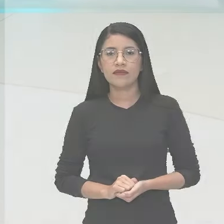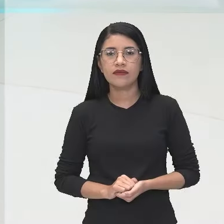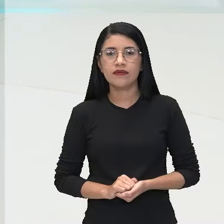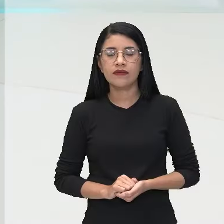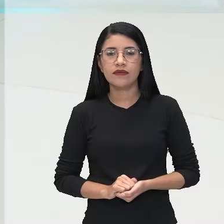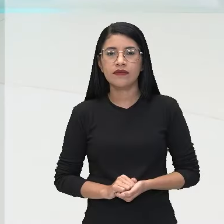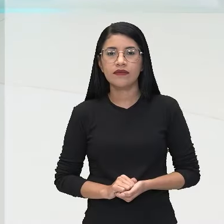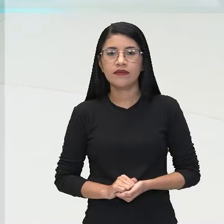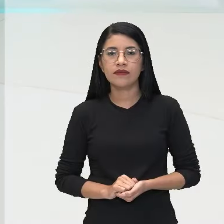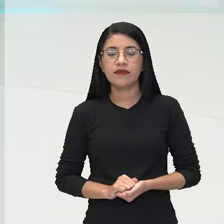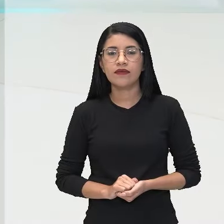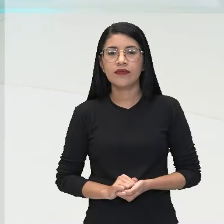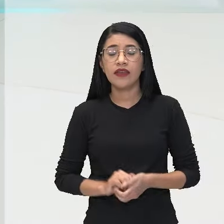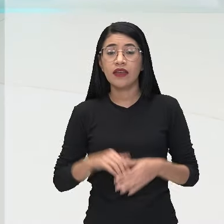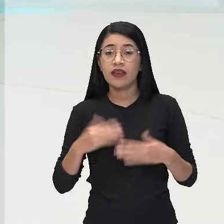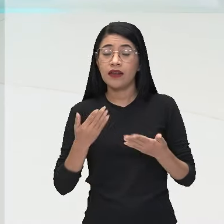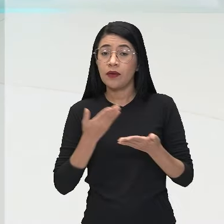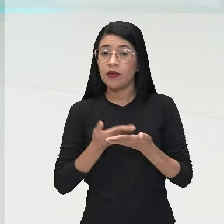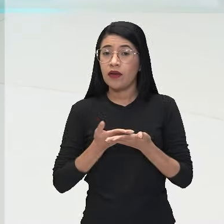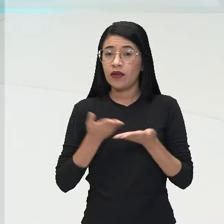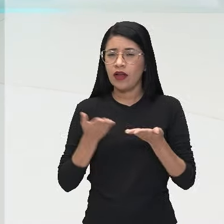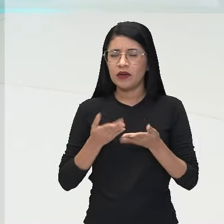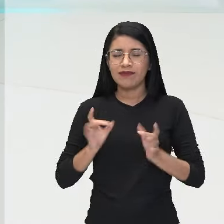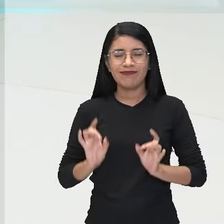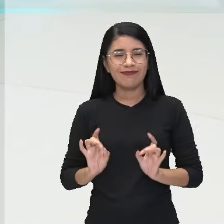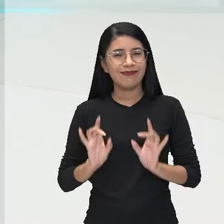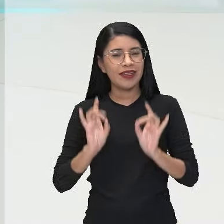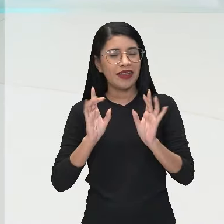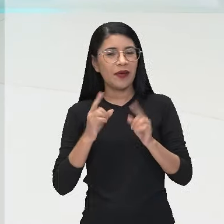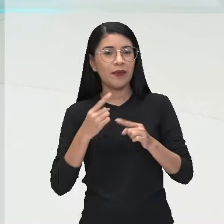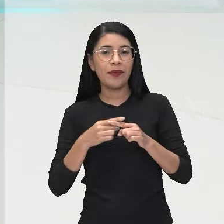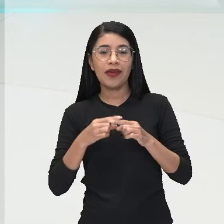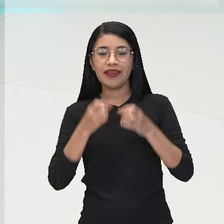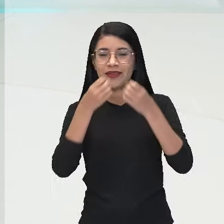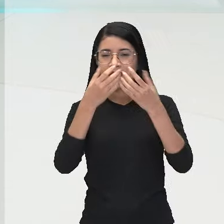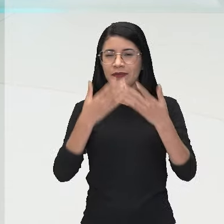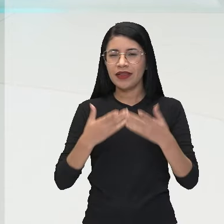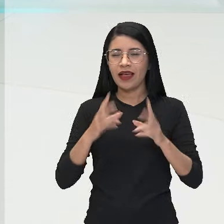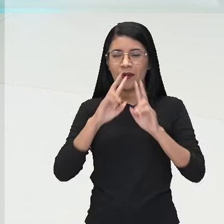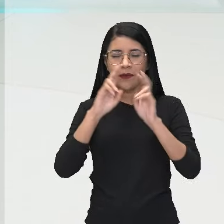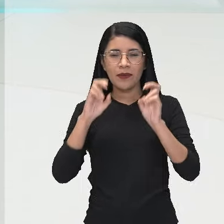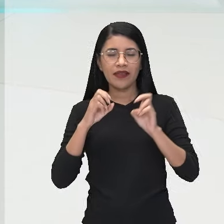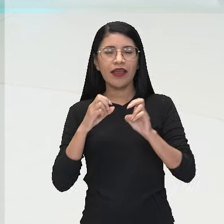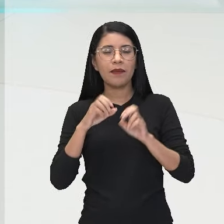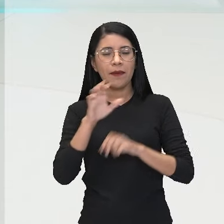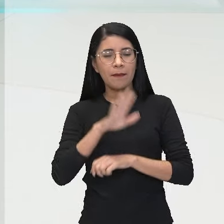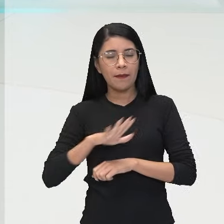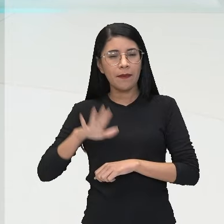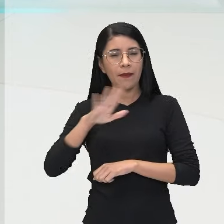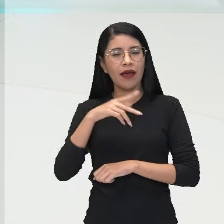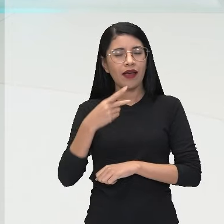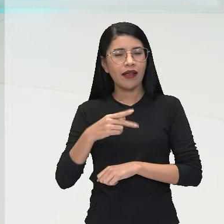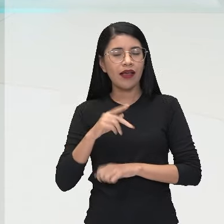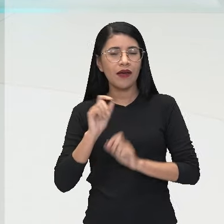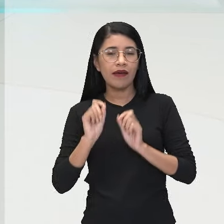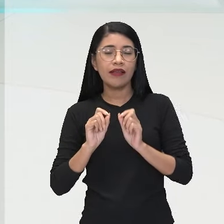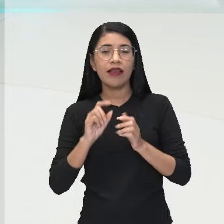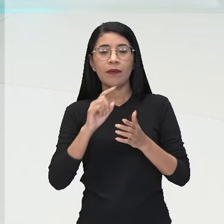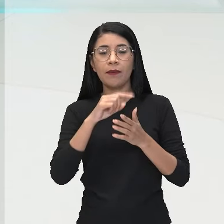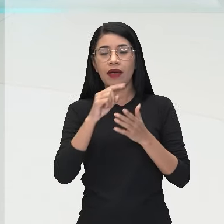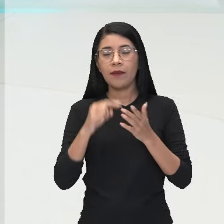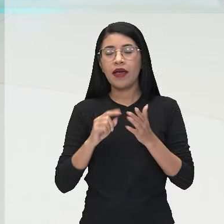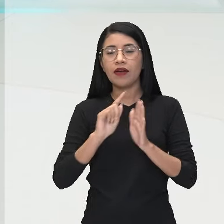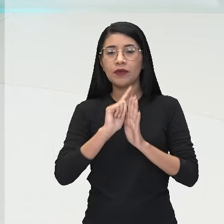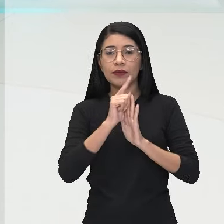Muito bem, pessoal. Essa aula é muito especial. Nós vamos falar de uma temática bem regional, envolvendo o